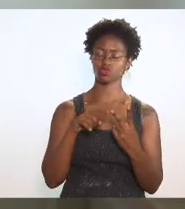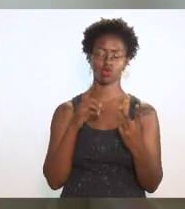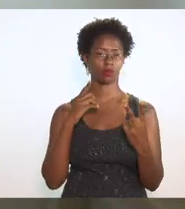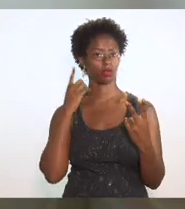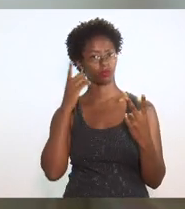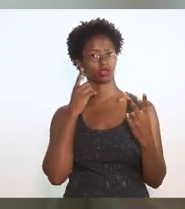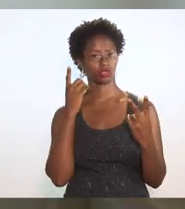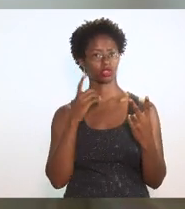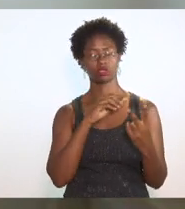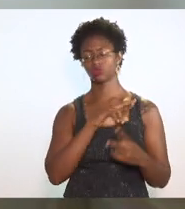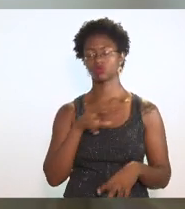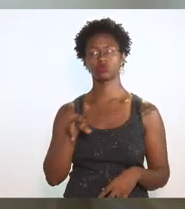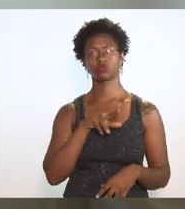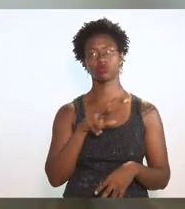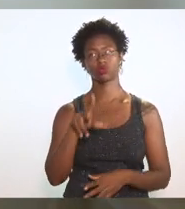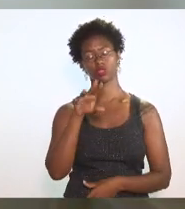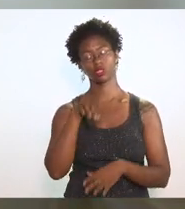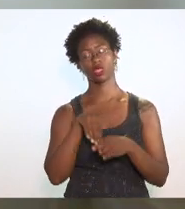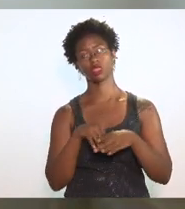e não